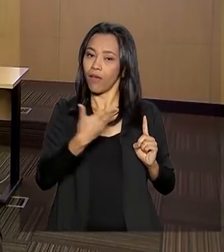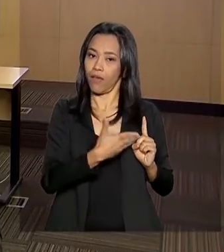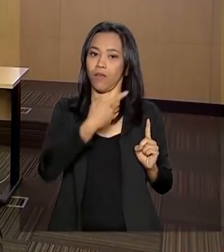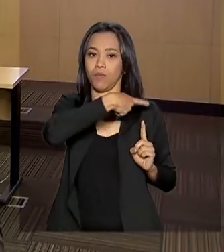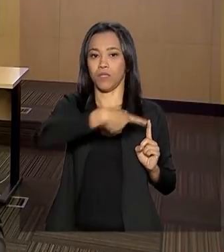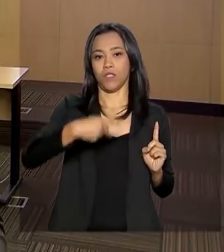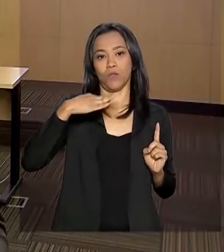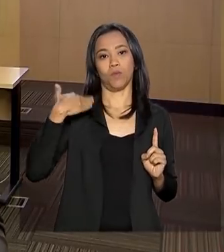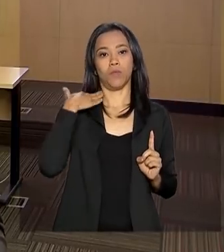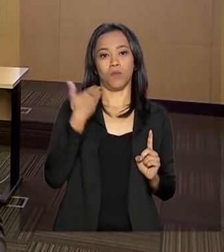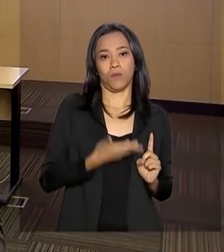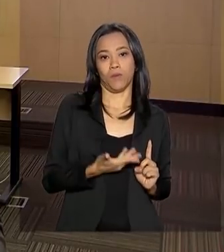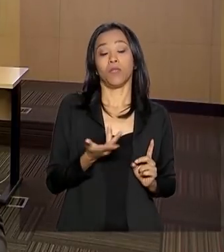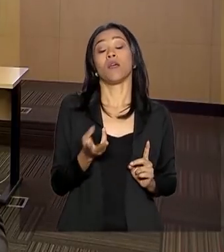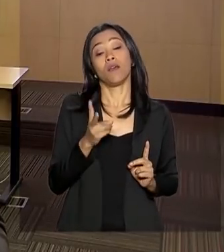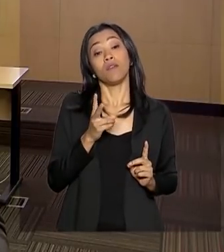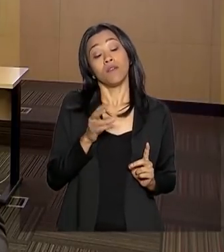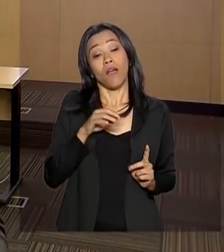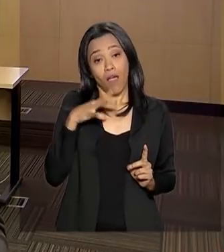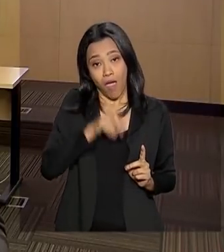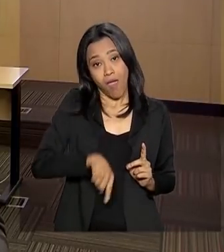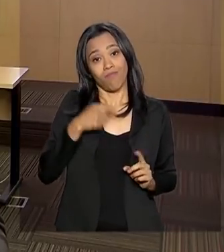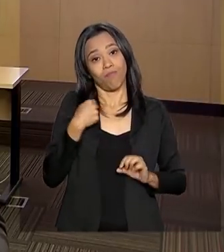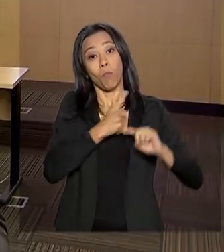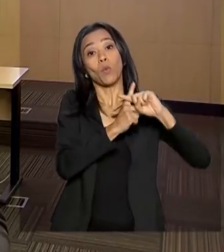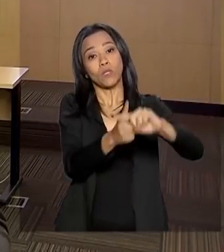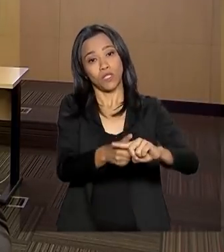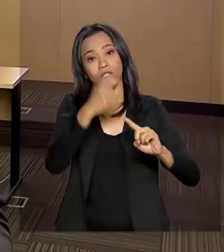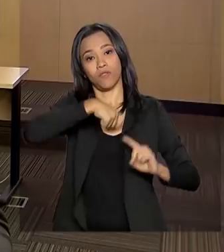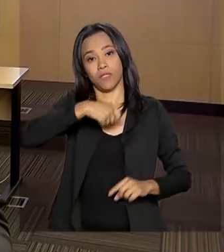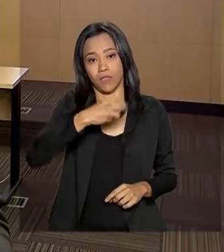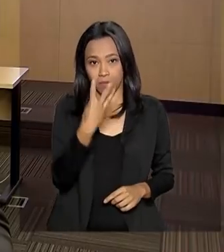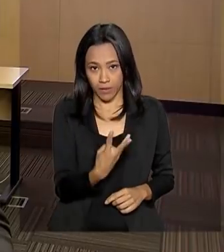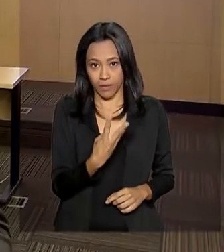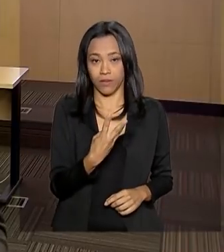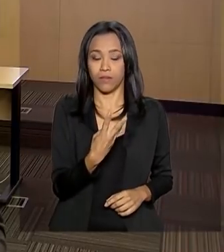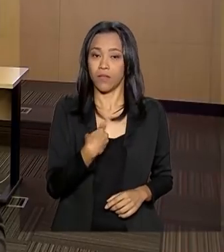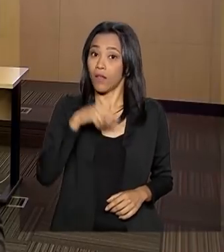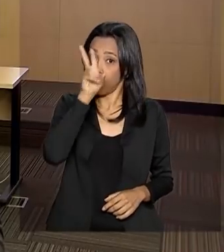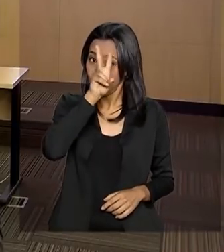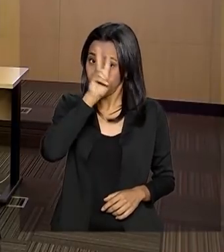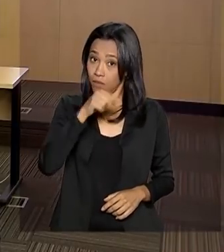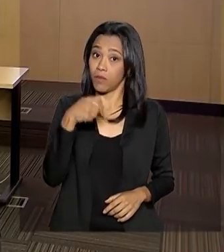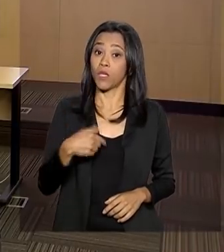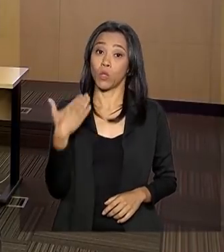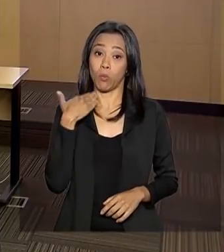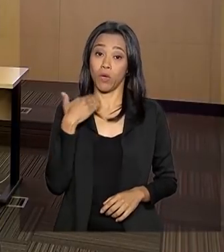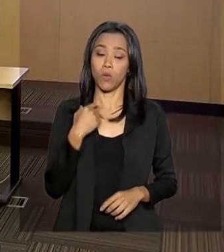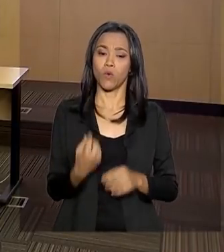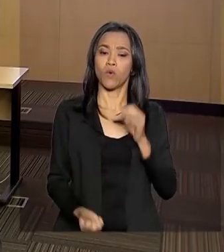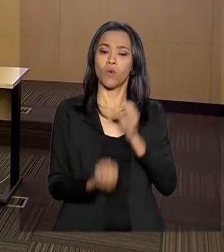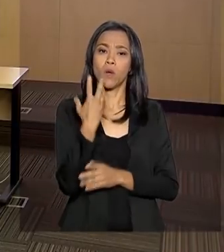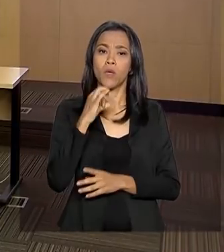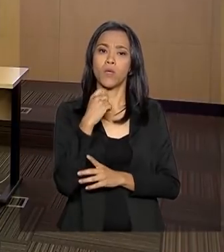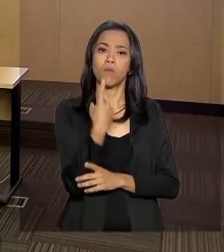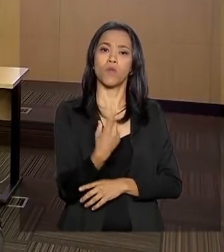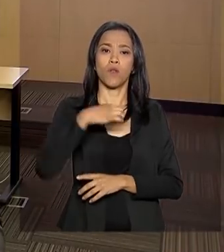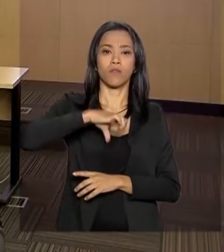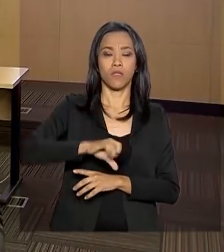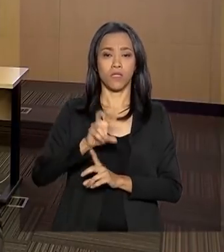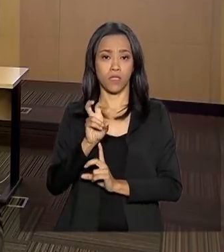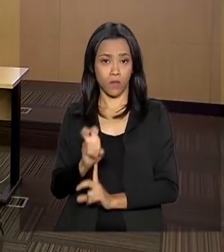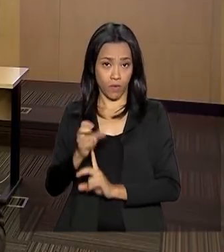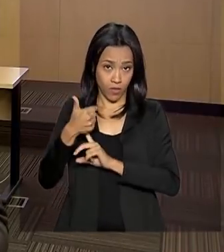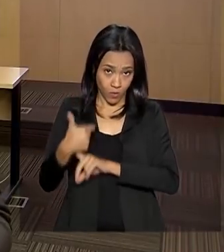que esse resultado seja positivo no primeiro trimestre. Lembrando que o banco foi fundado em 1952